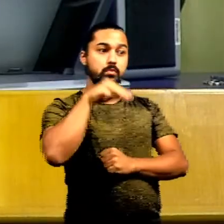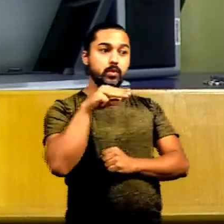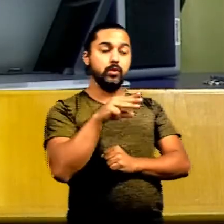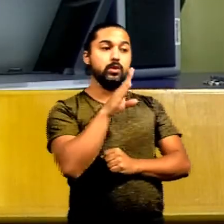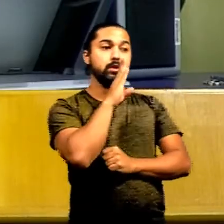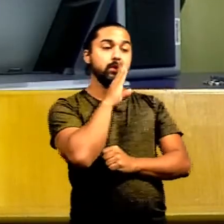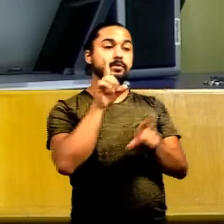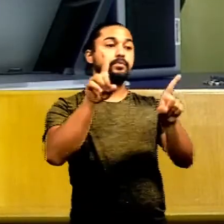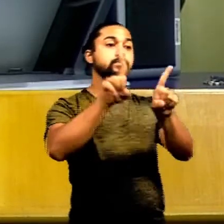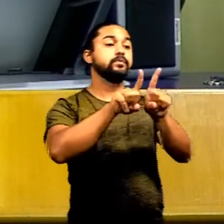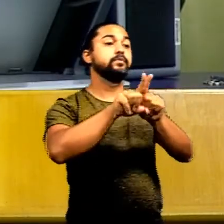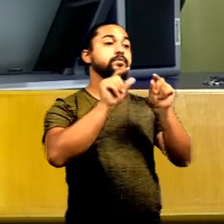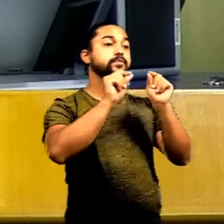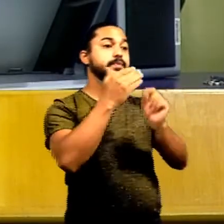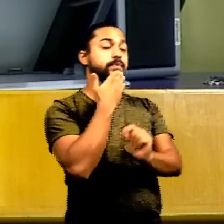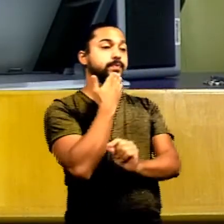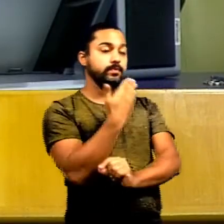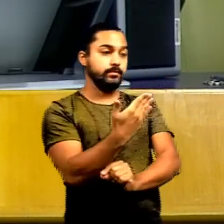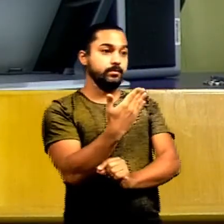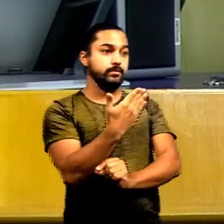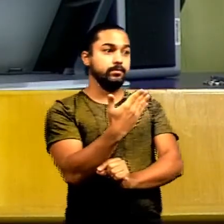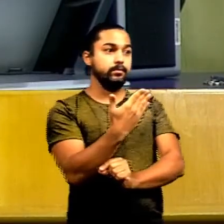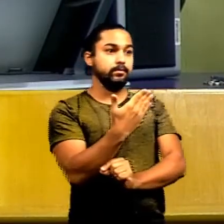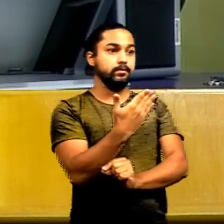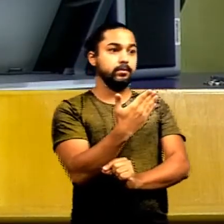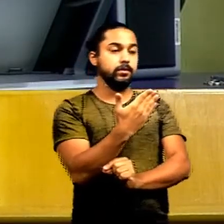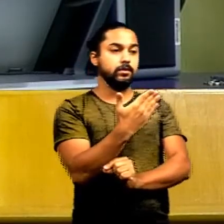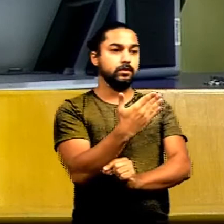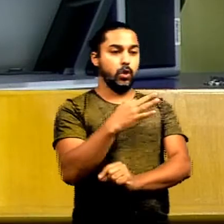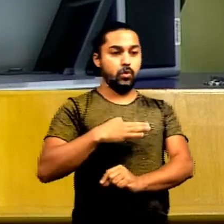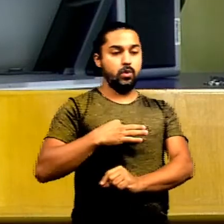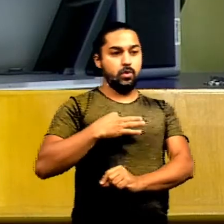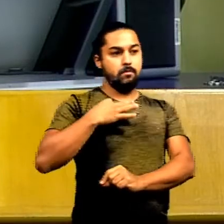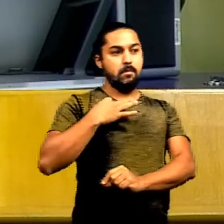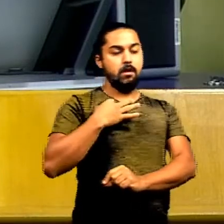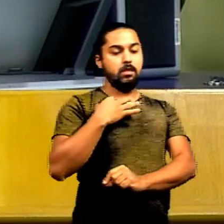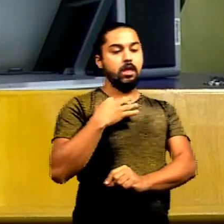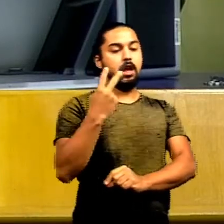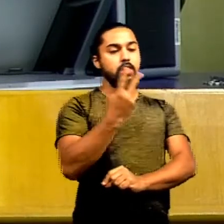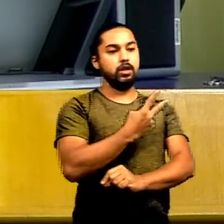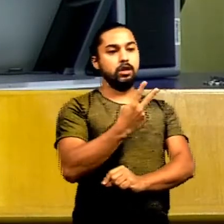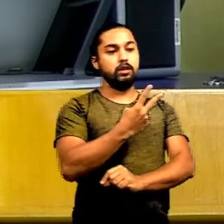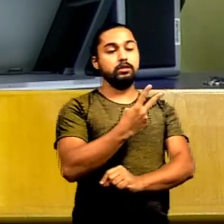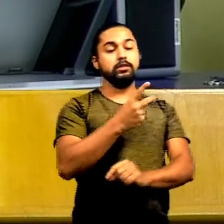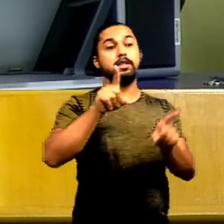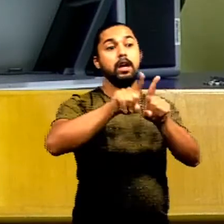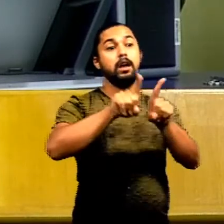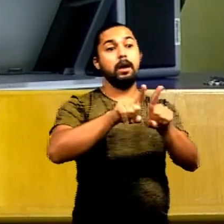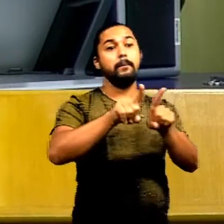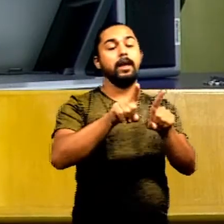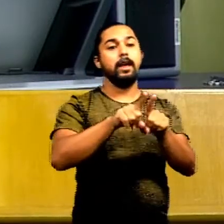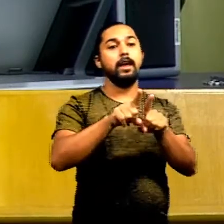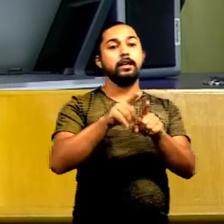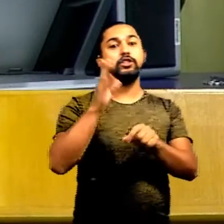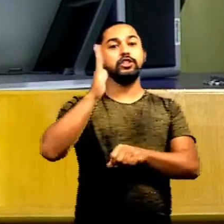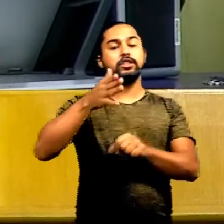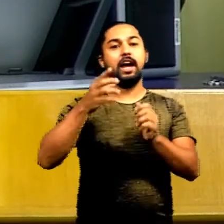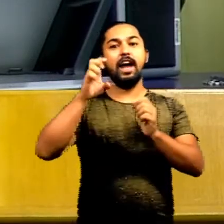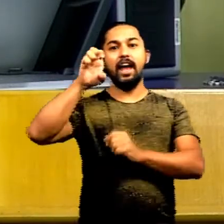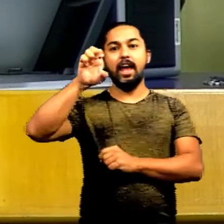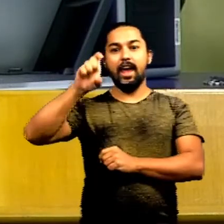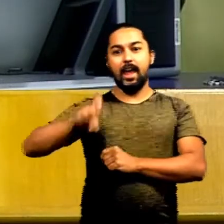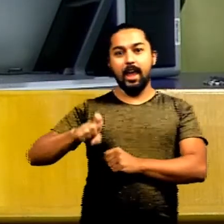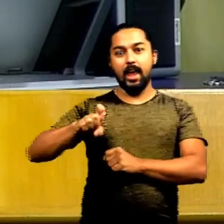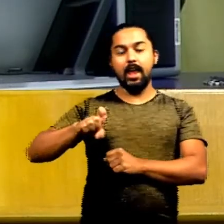silêncio, mas também vou pedir que seja feita a homenagem póstuma à ex-primeira-dama de Aparecida de